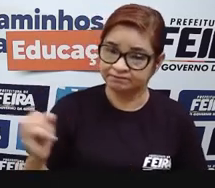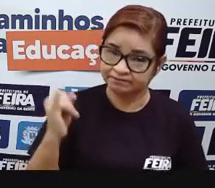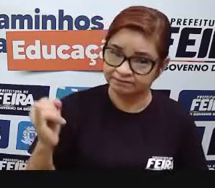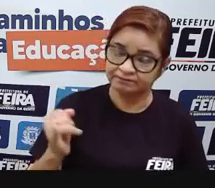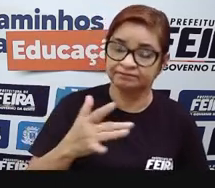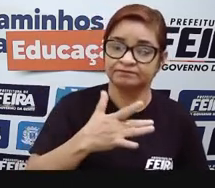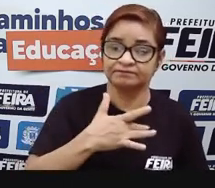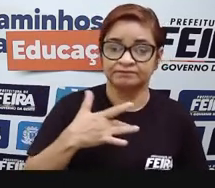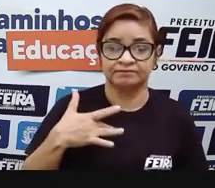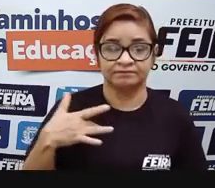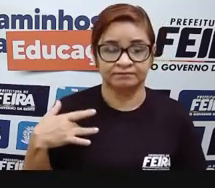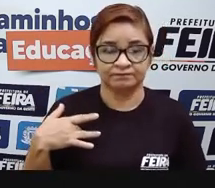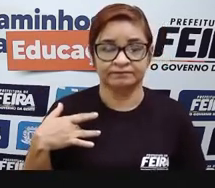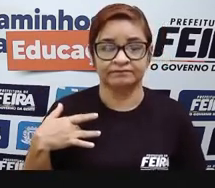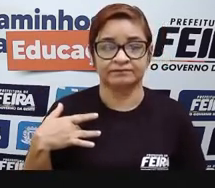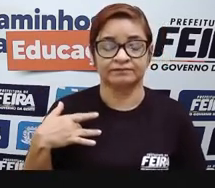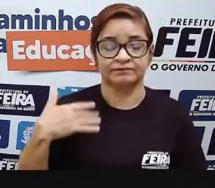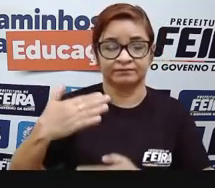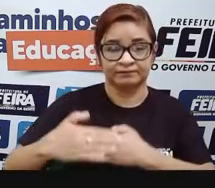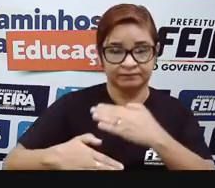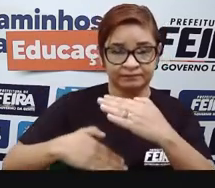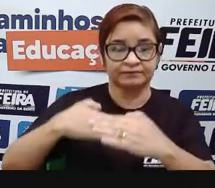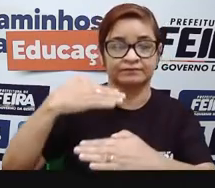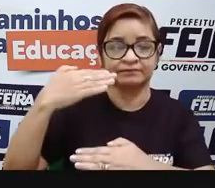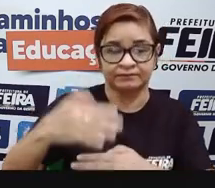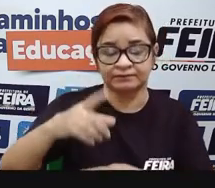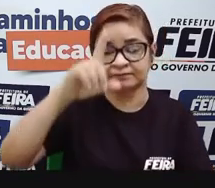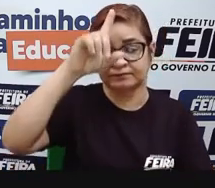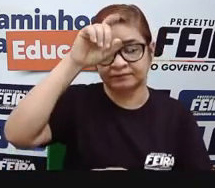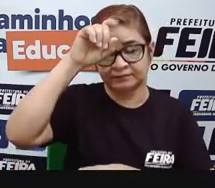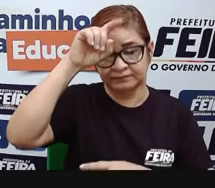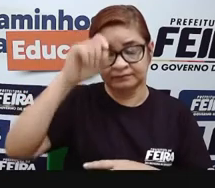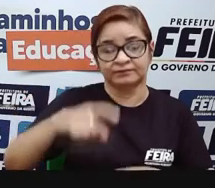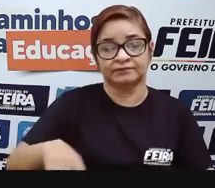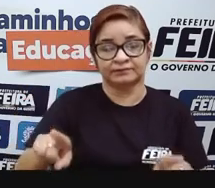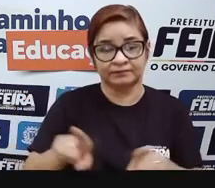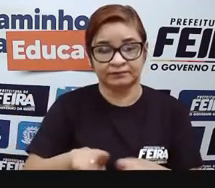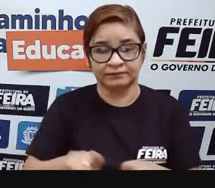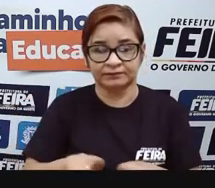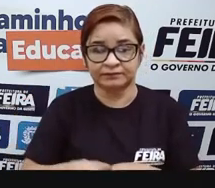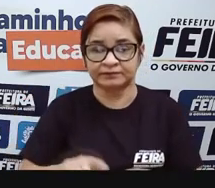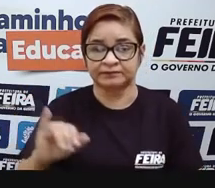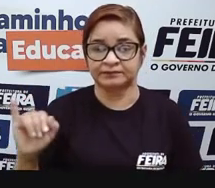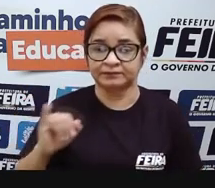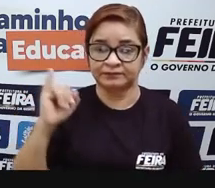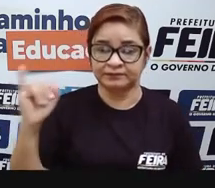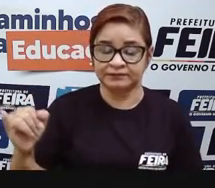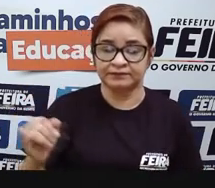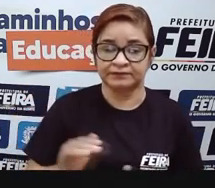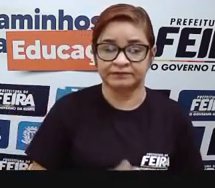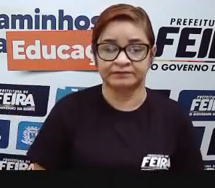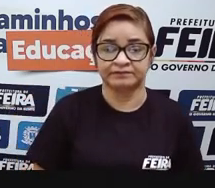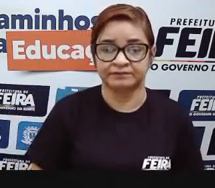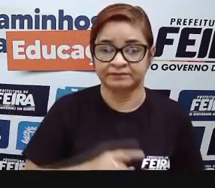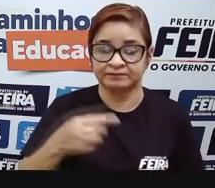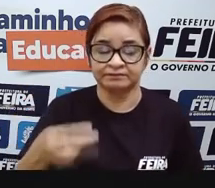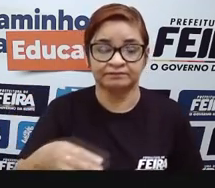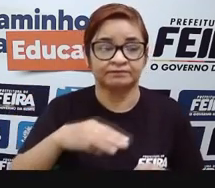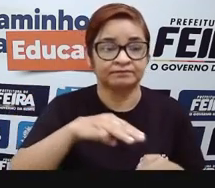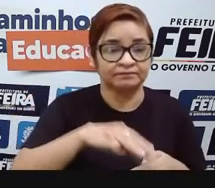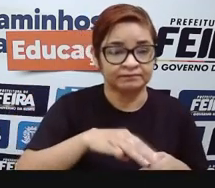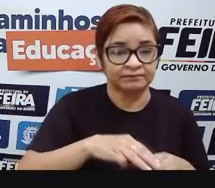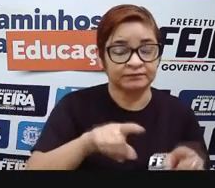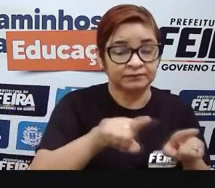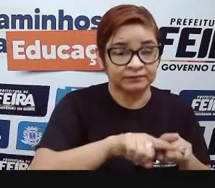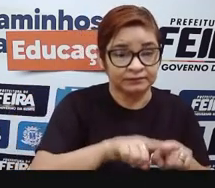profissionais de saúde. Então, nós temos hospitais de referência, outros municípios se beneficiam com